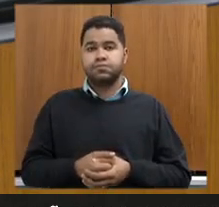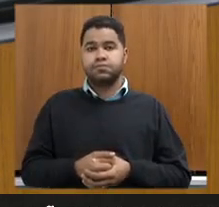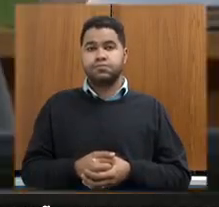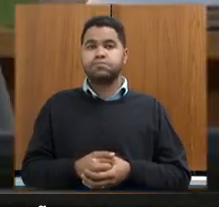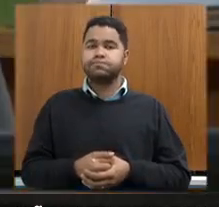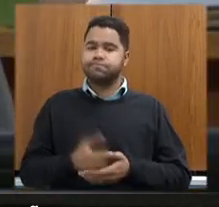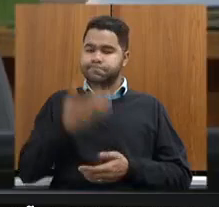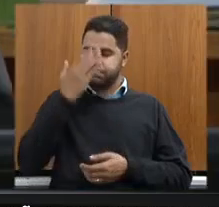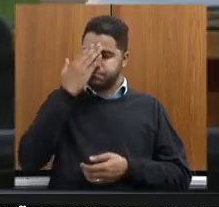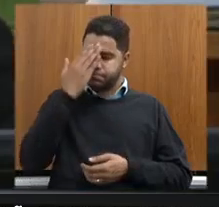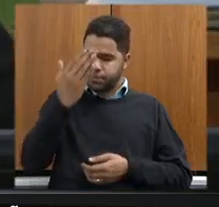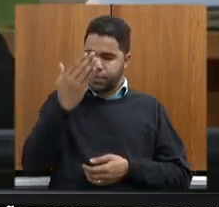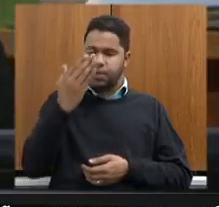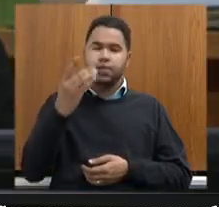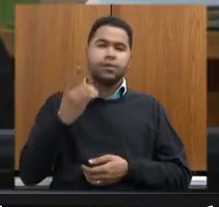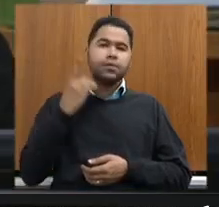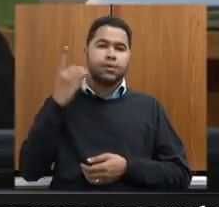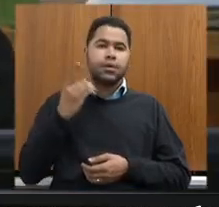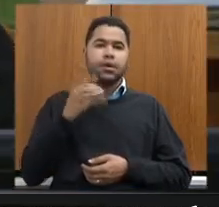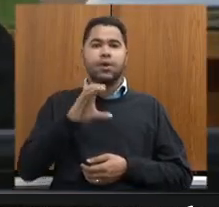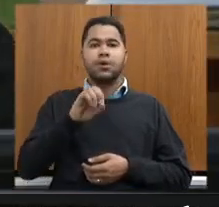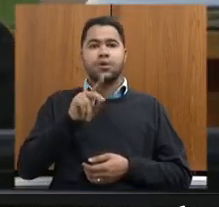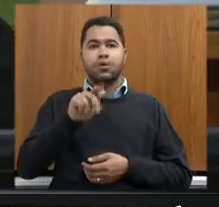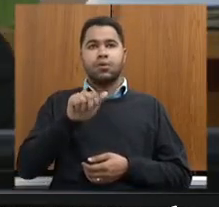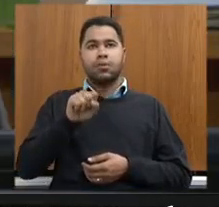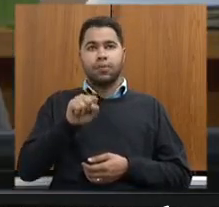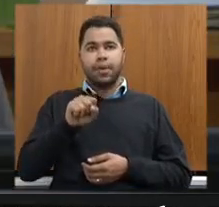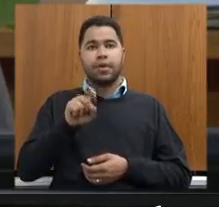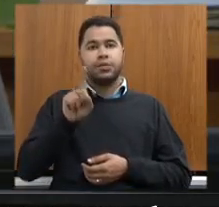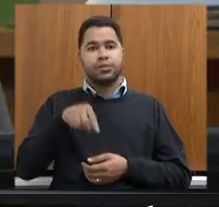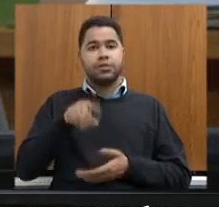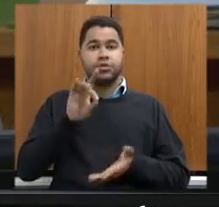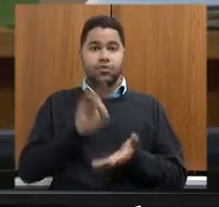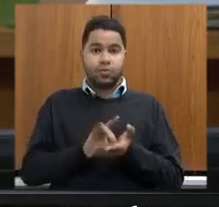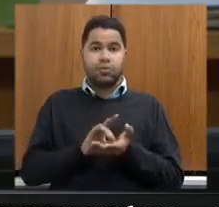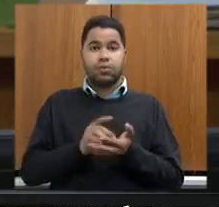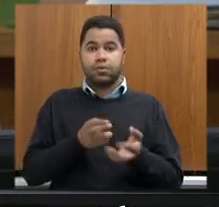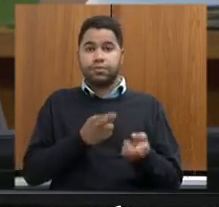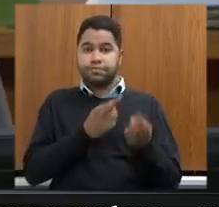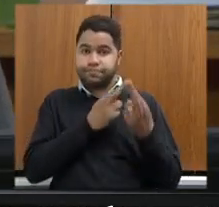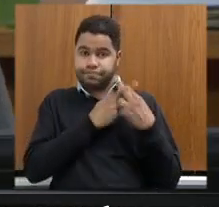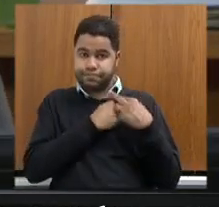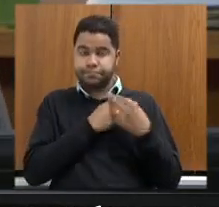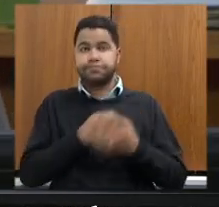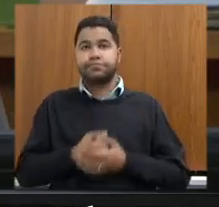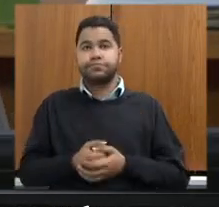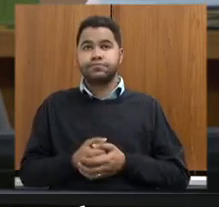Obrigado, deputado. A Copaz, então, de fato, se tornou responsável pela